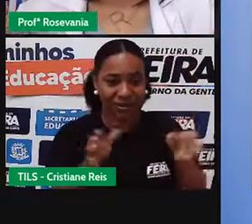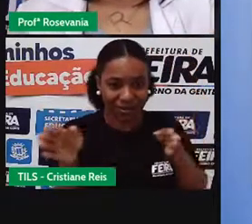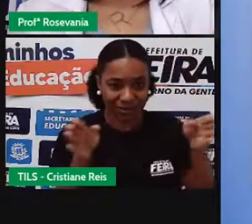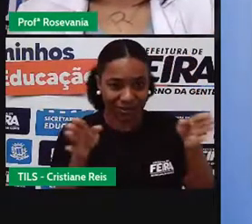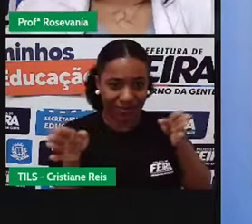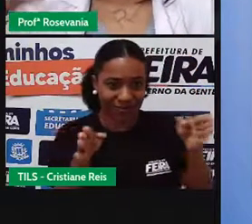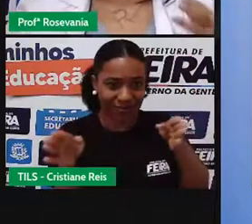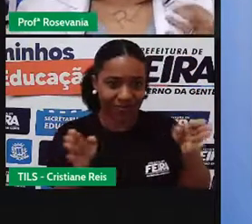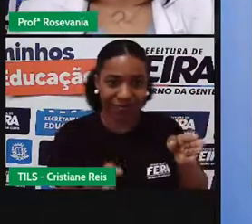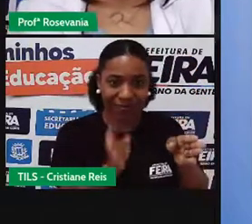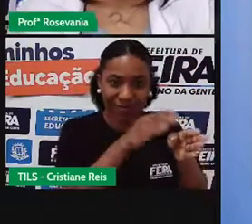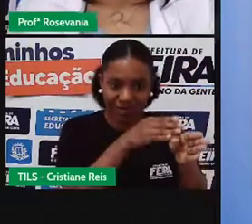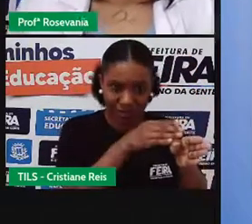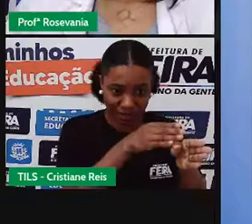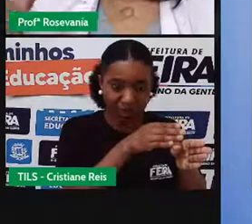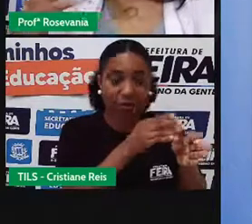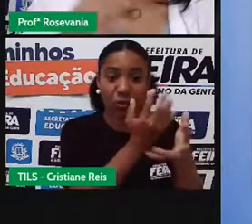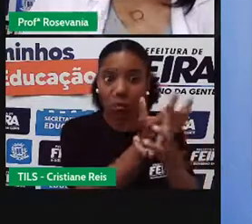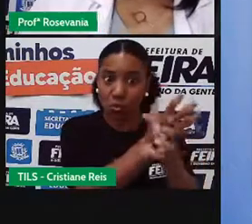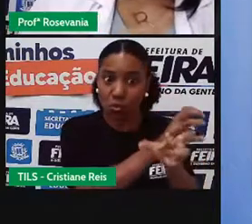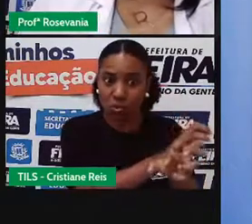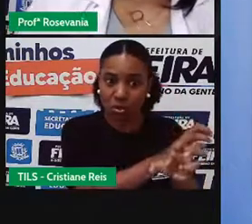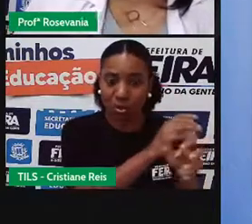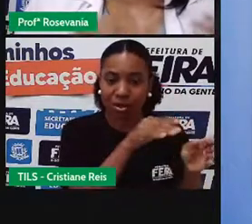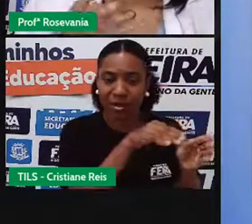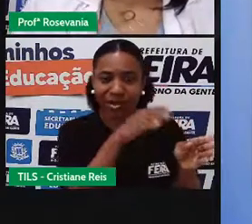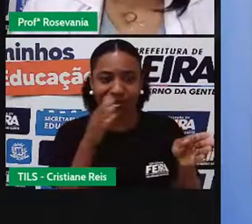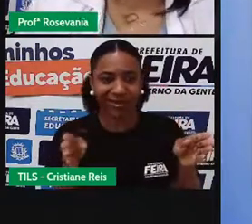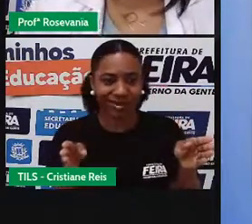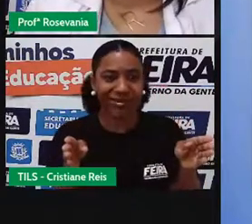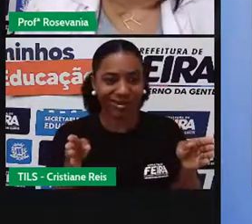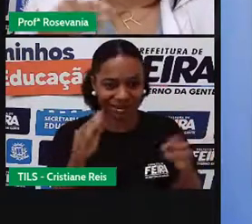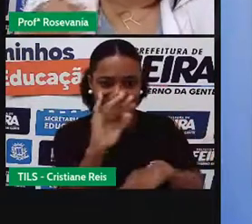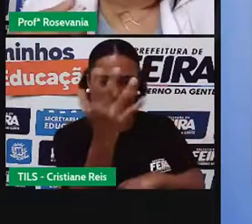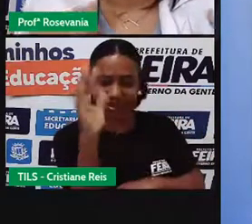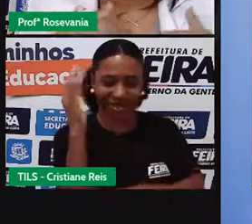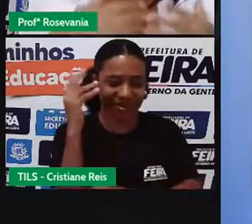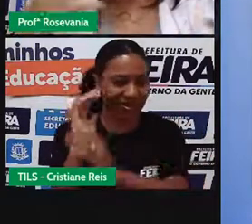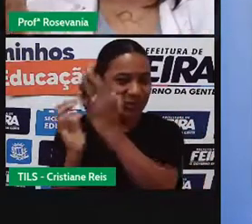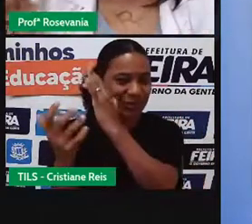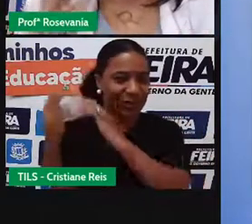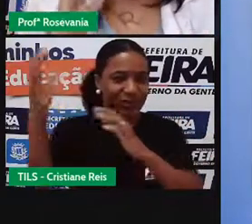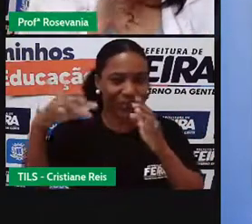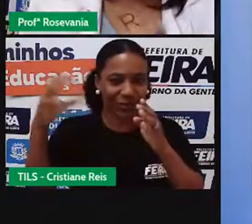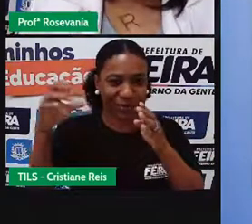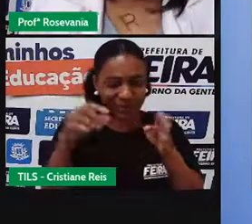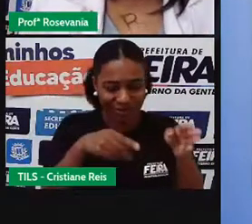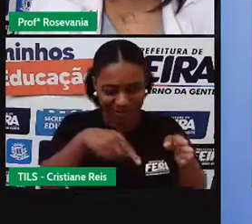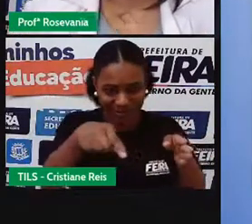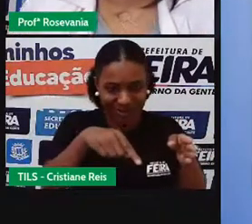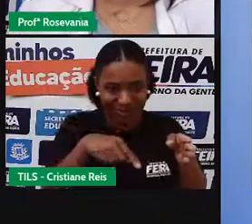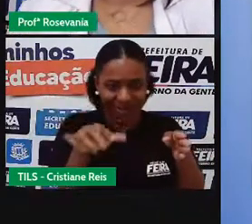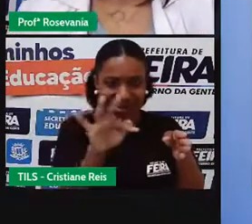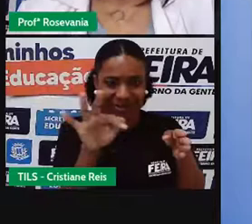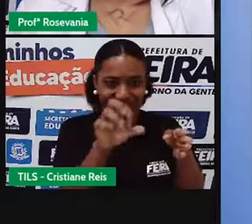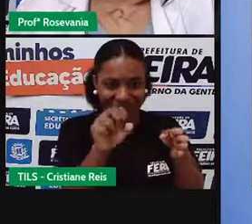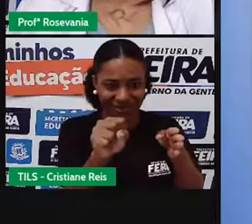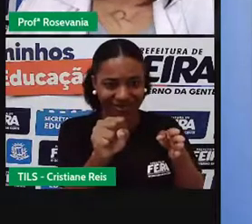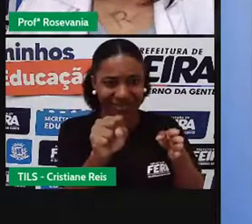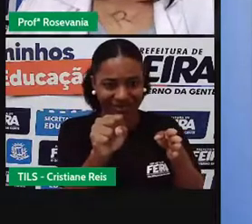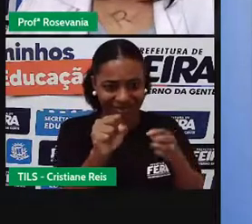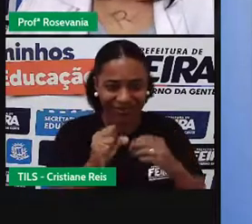mais úmida, com mais vegetação, para uma região mais seca, com vegetação um pouco mais, né, ecipiente.